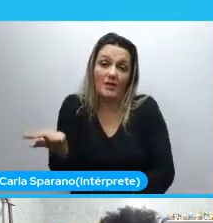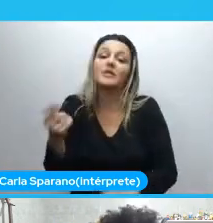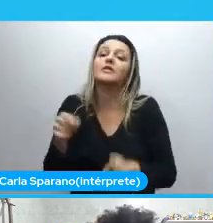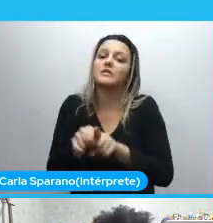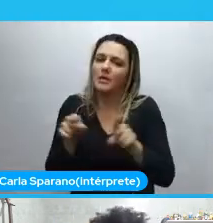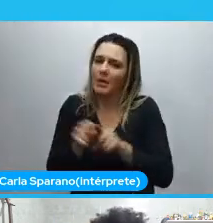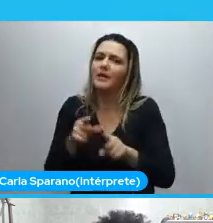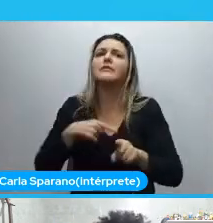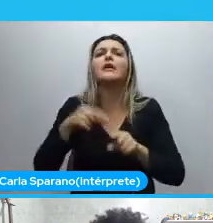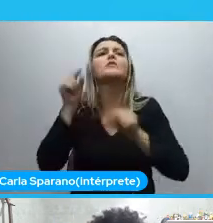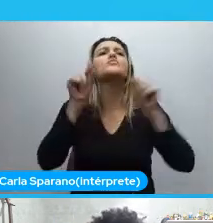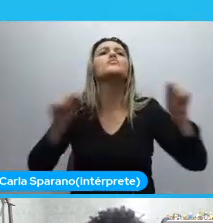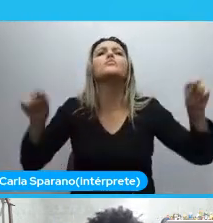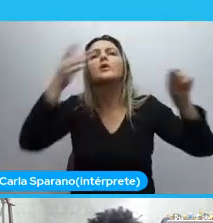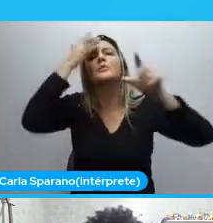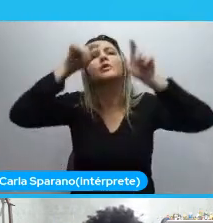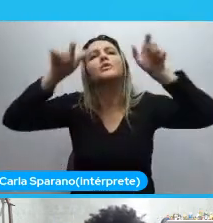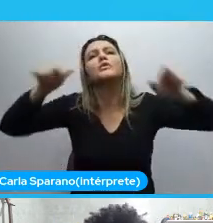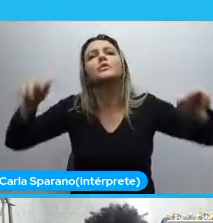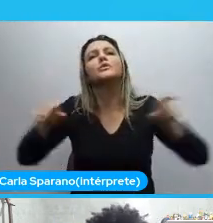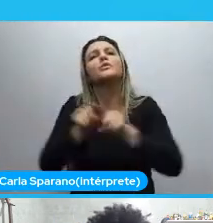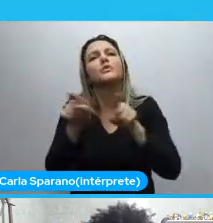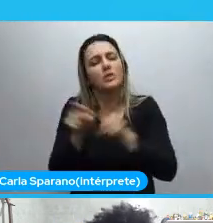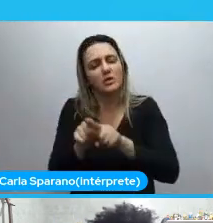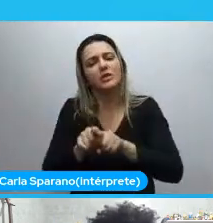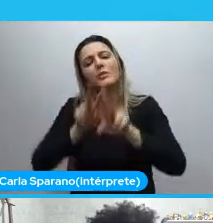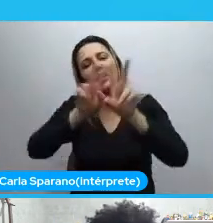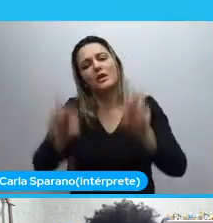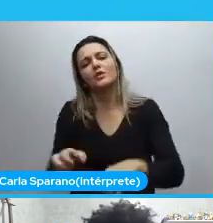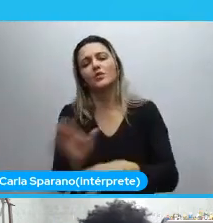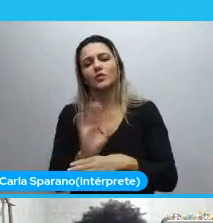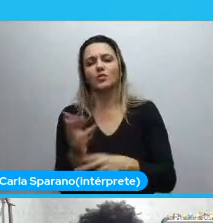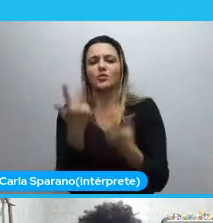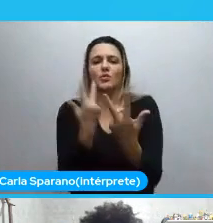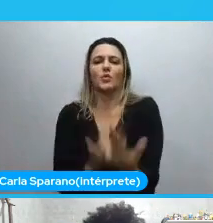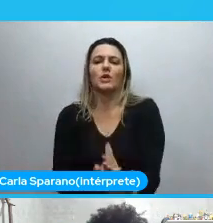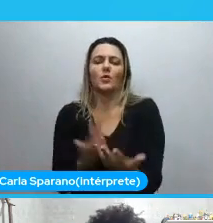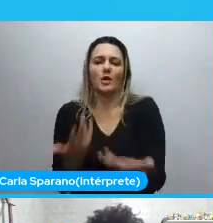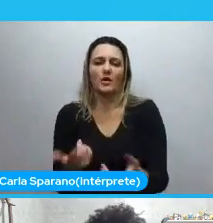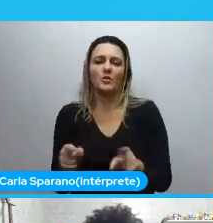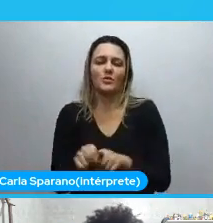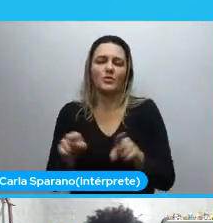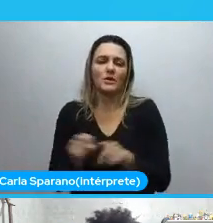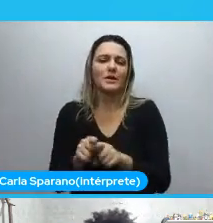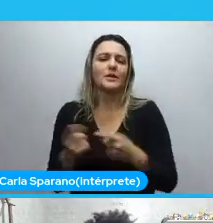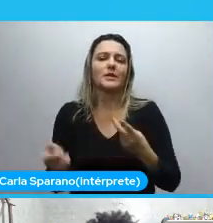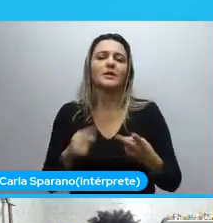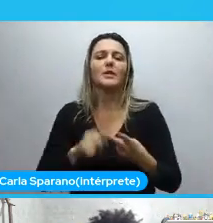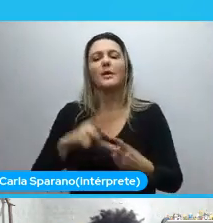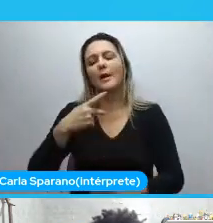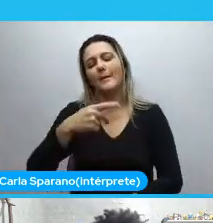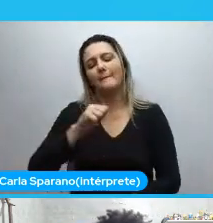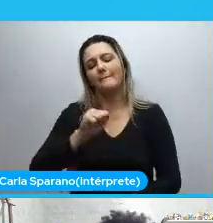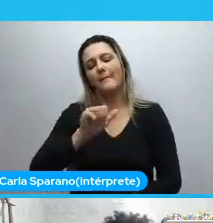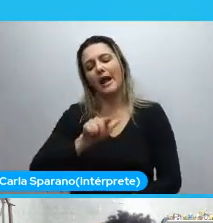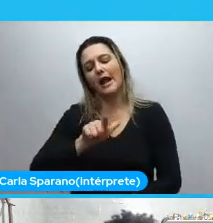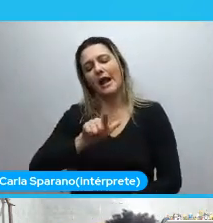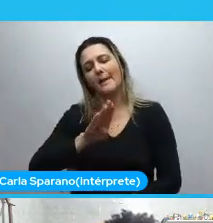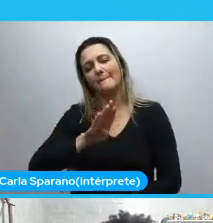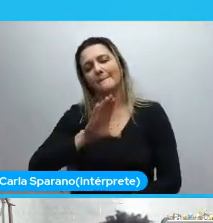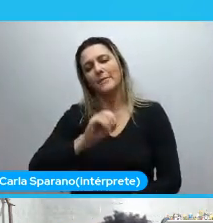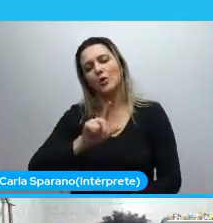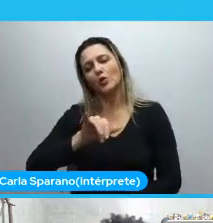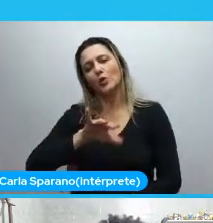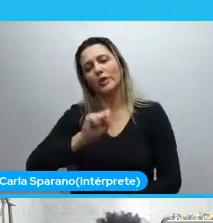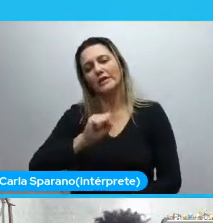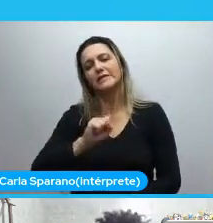gente. Falando sobre isso. O A4 Uninabe. Faz um trabalho maravilhoso. Falando sobre isso. O Pablo Lins também. Que quiser seguir no Twitter. Que